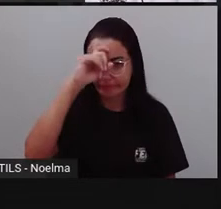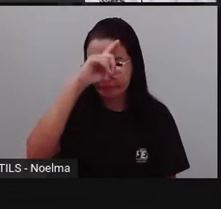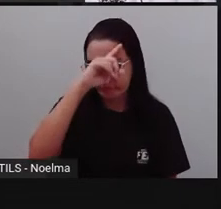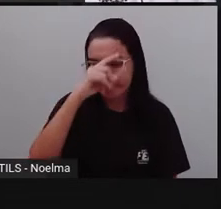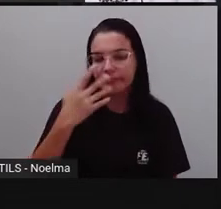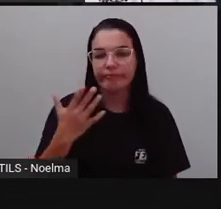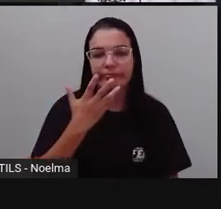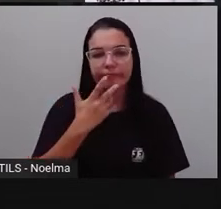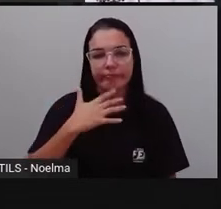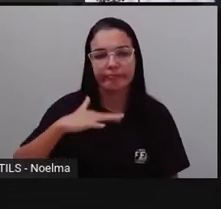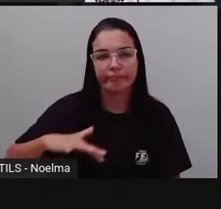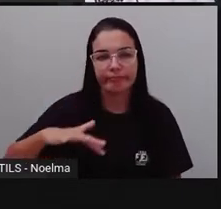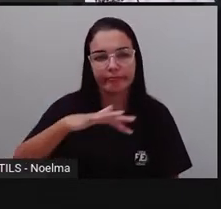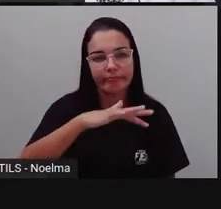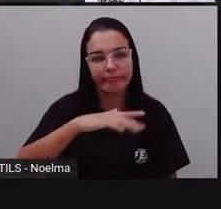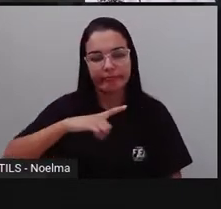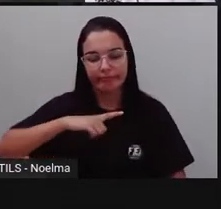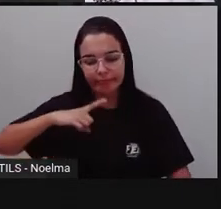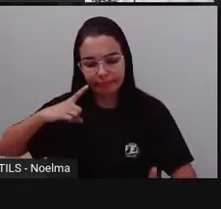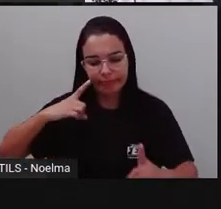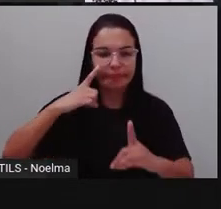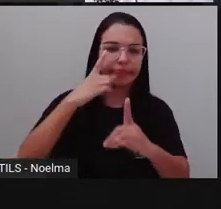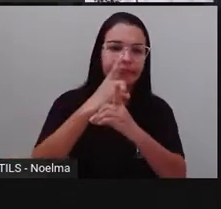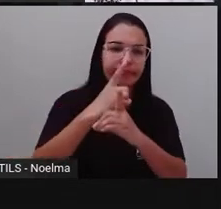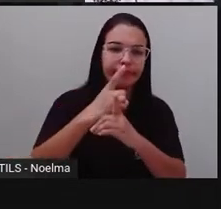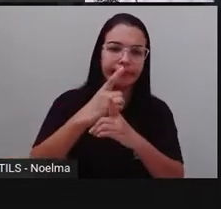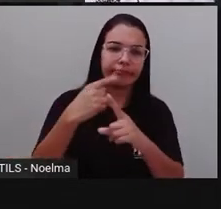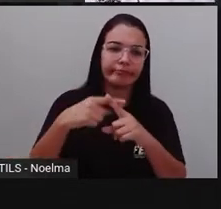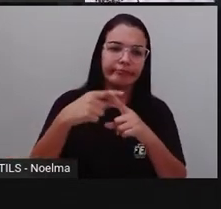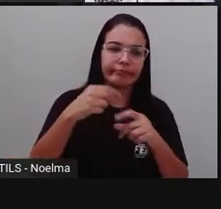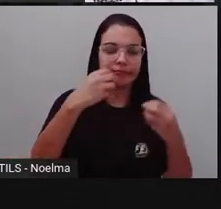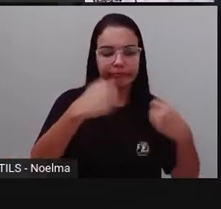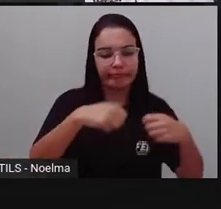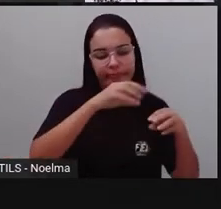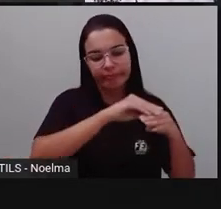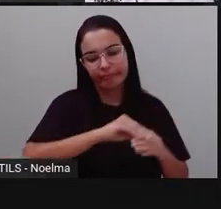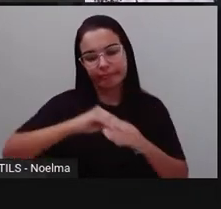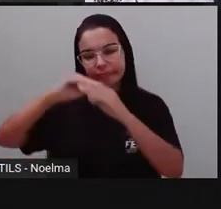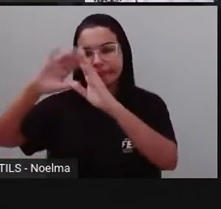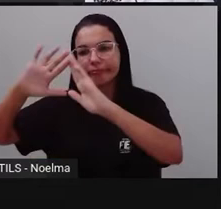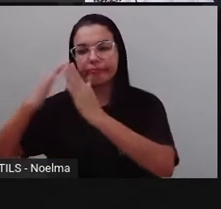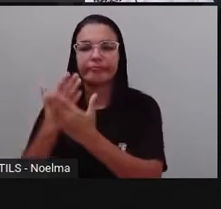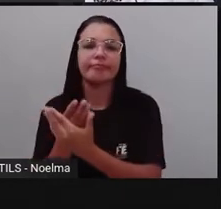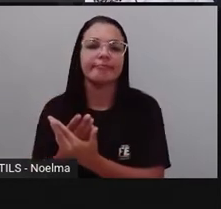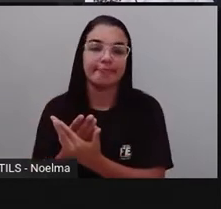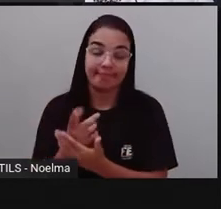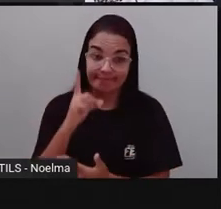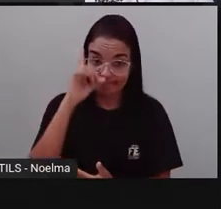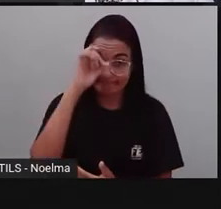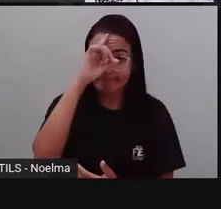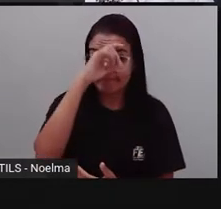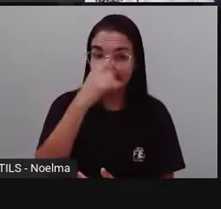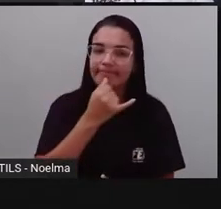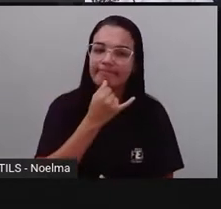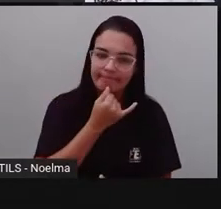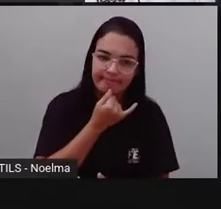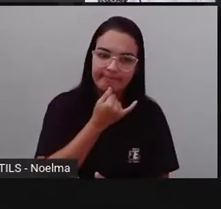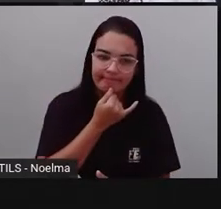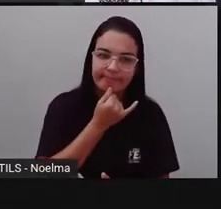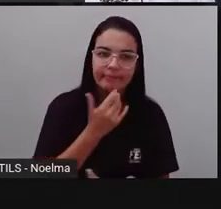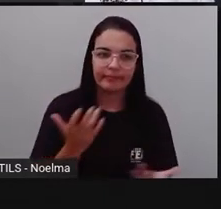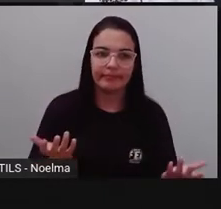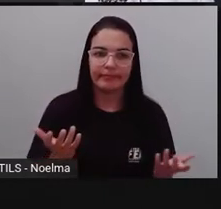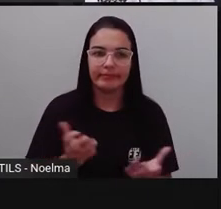enfrenta para poder frequentar a escola. Segundo ano, que é uma tristeza, não é verdade?